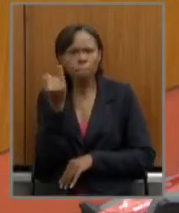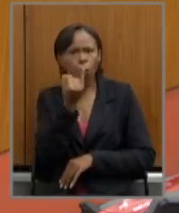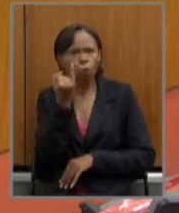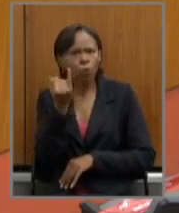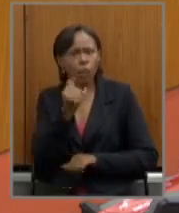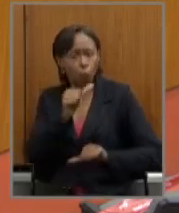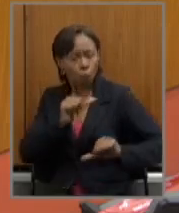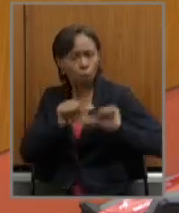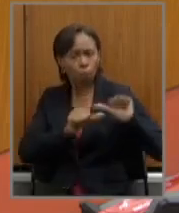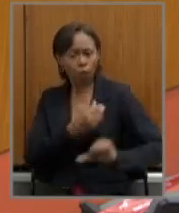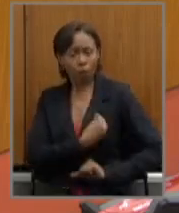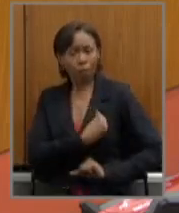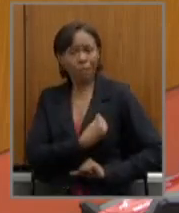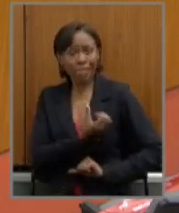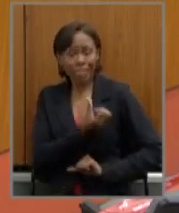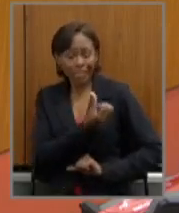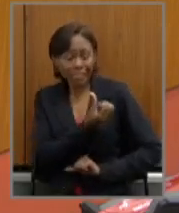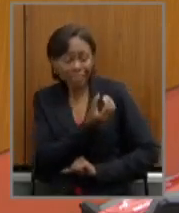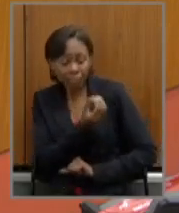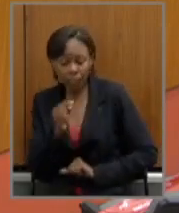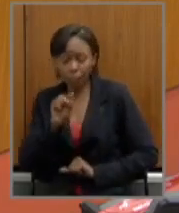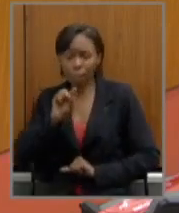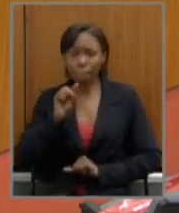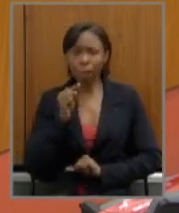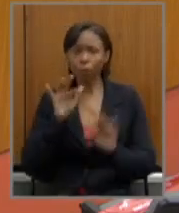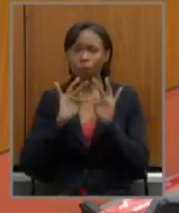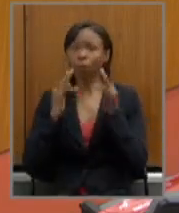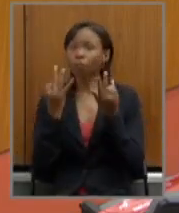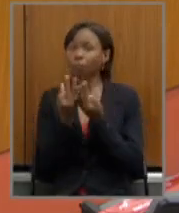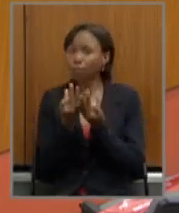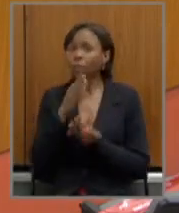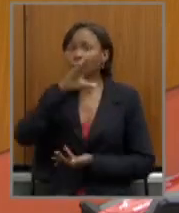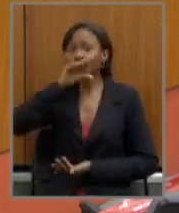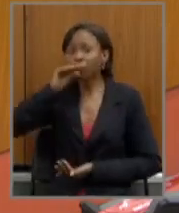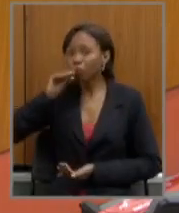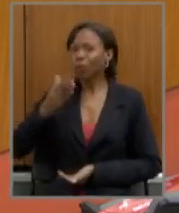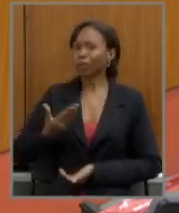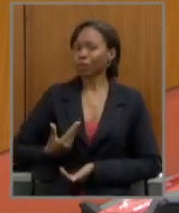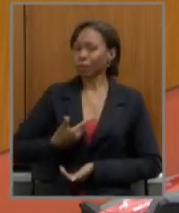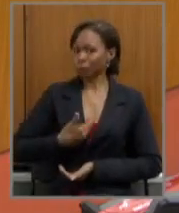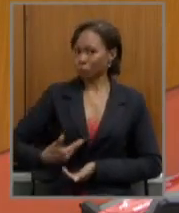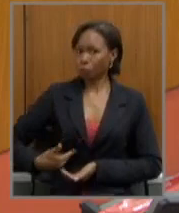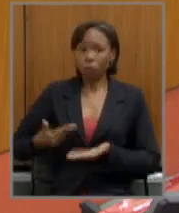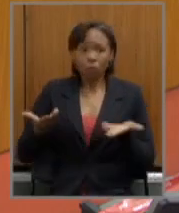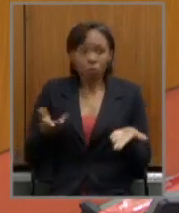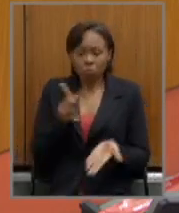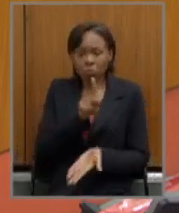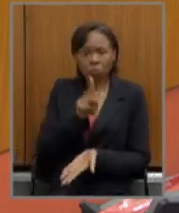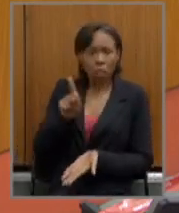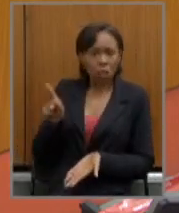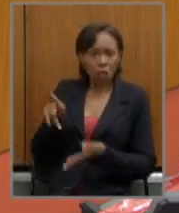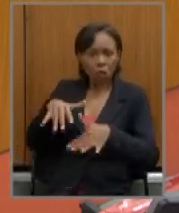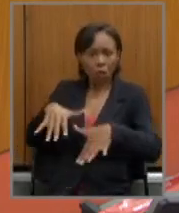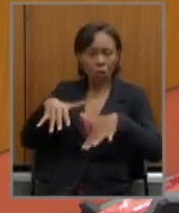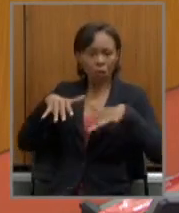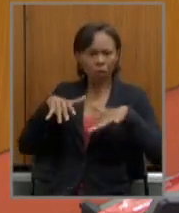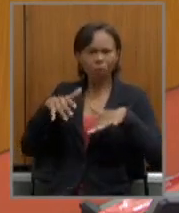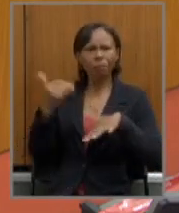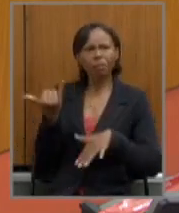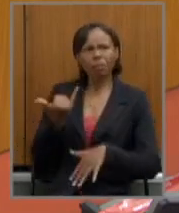de 600 mil famílias de servidores públicos e o presidente da sessão nos informa